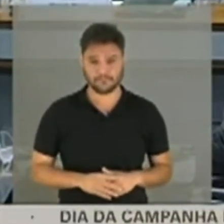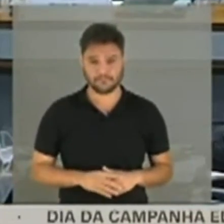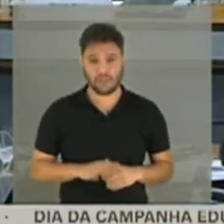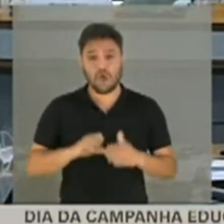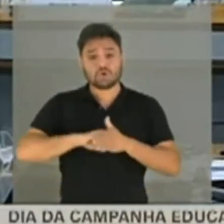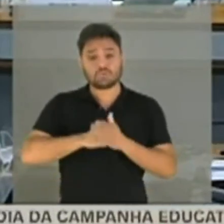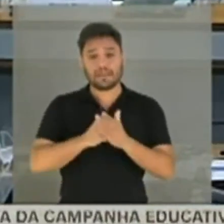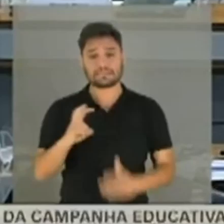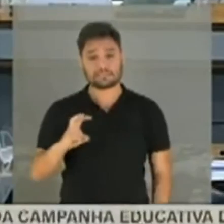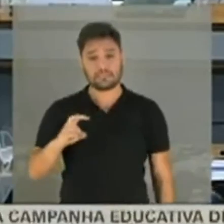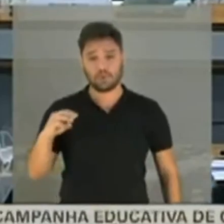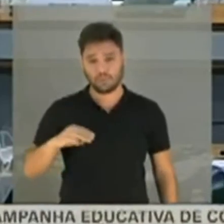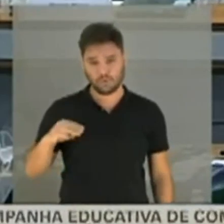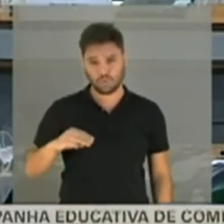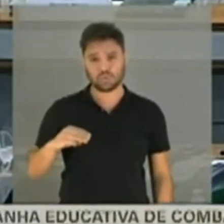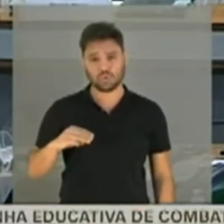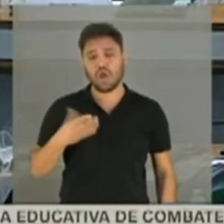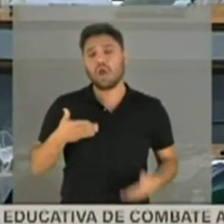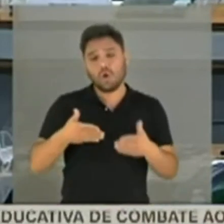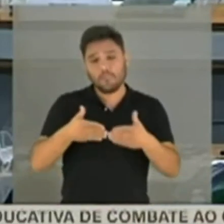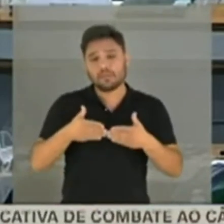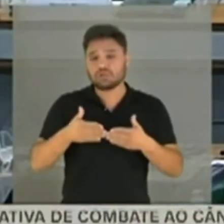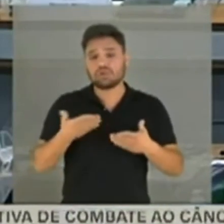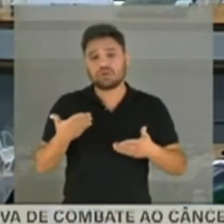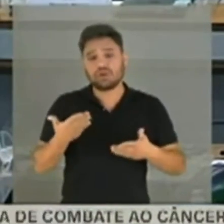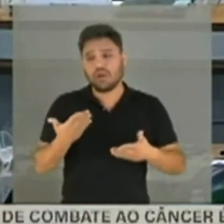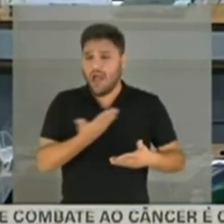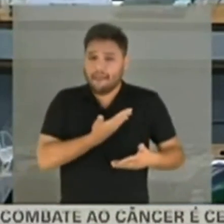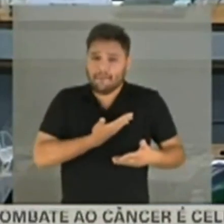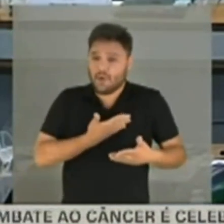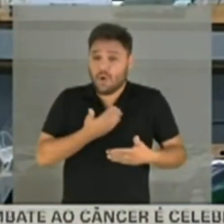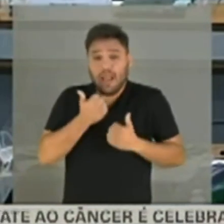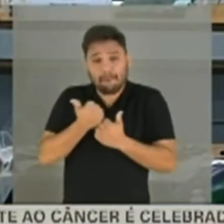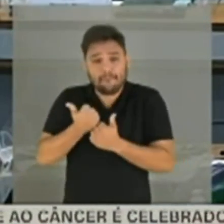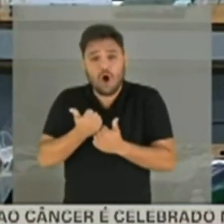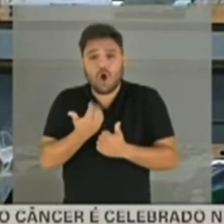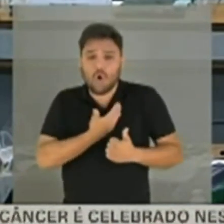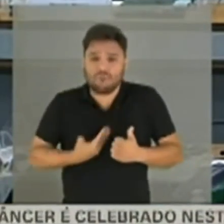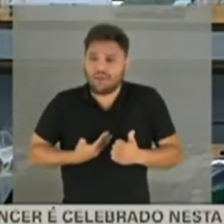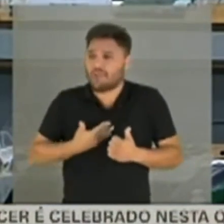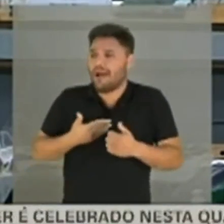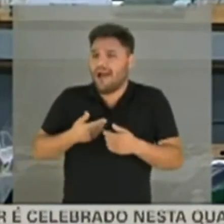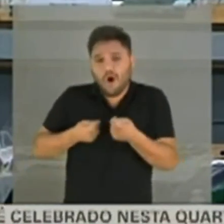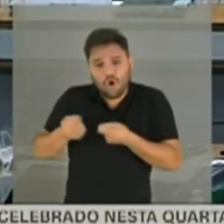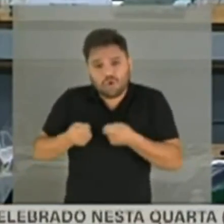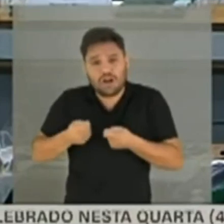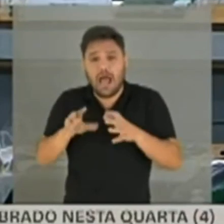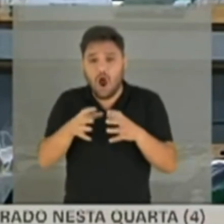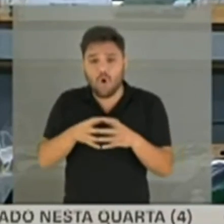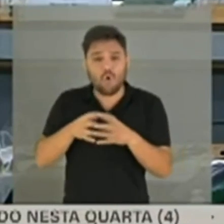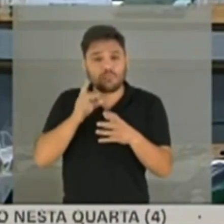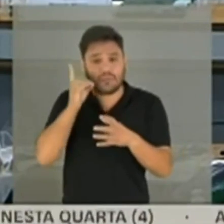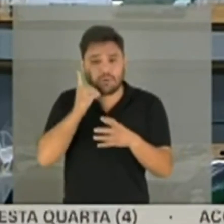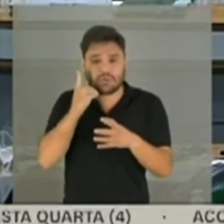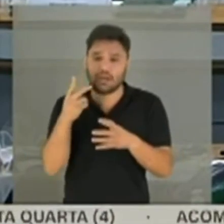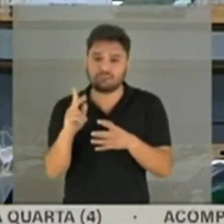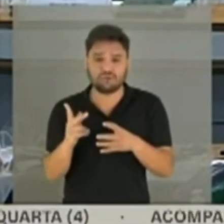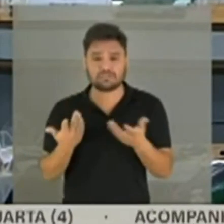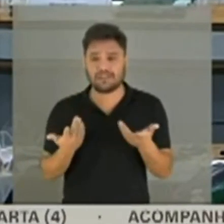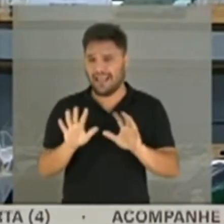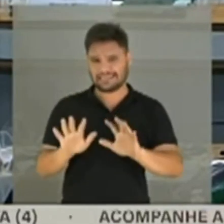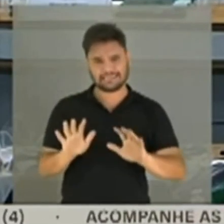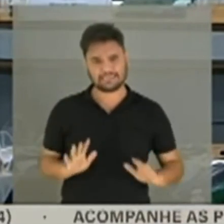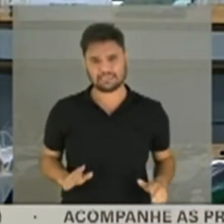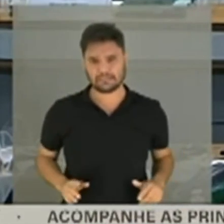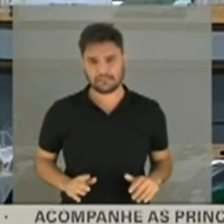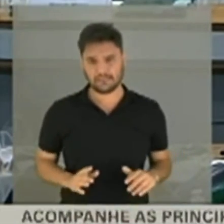Suspenso por cinco minutos. Eu queria pedir até aos colegas do governo para conterem os parlamentares da base de apoio com medidas desse